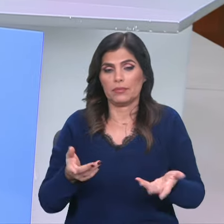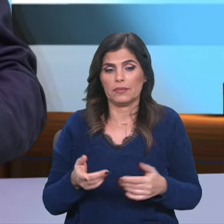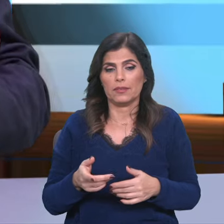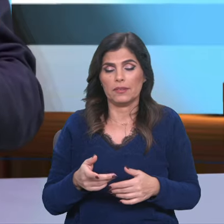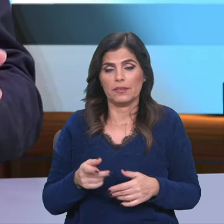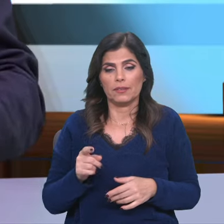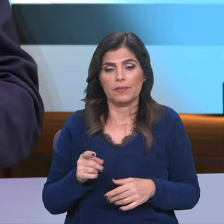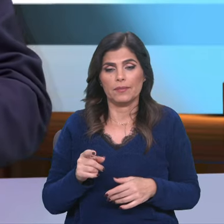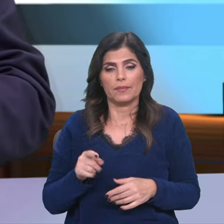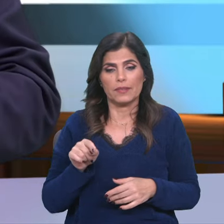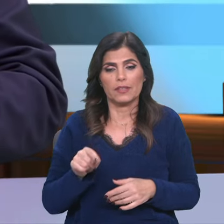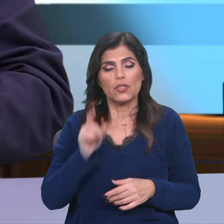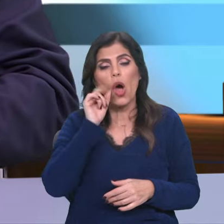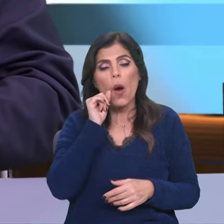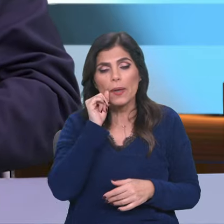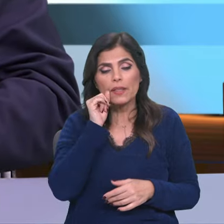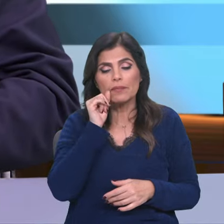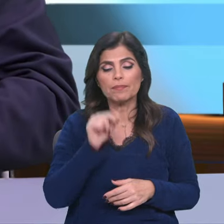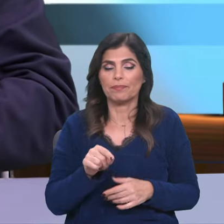Portanto, no fundo, este homem